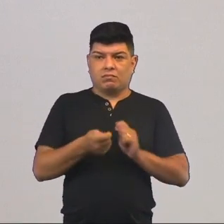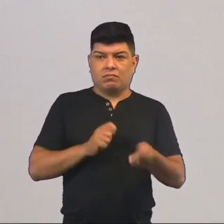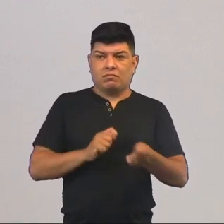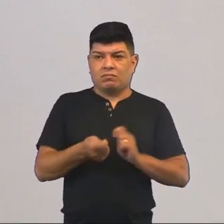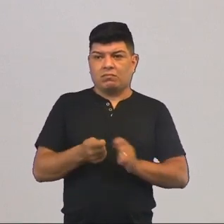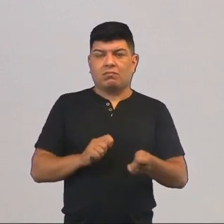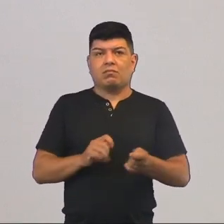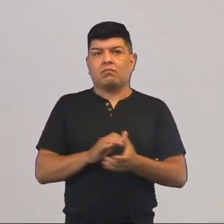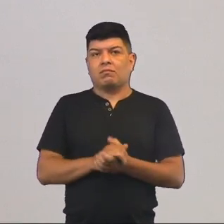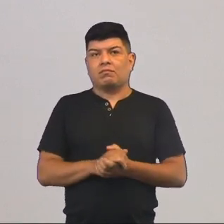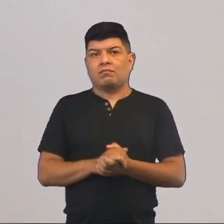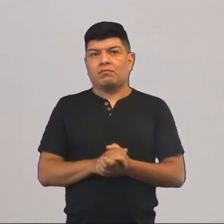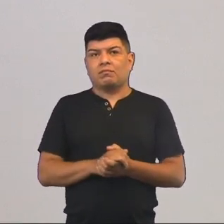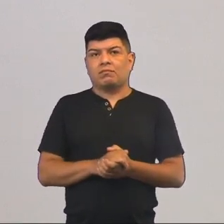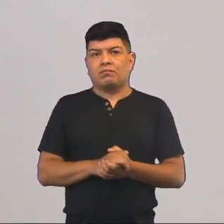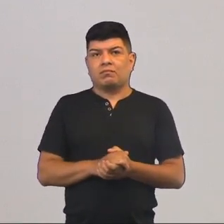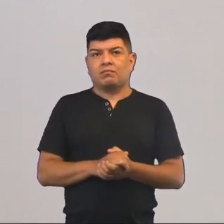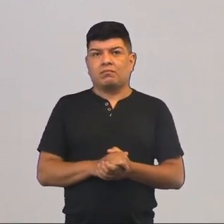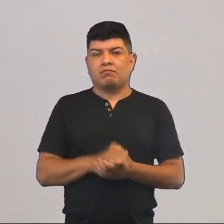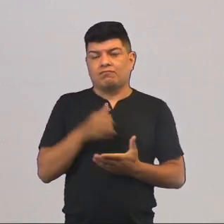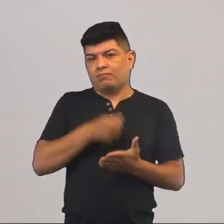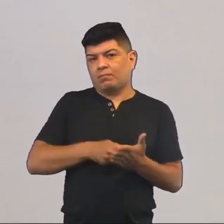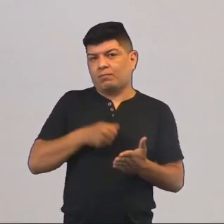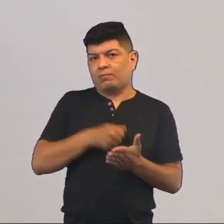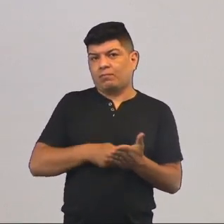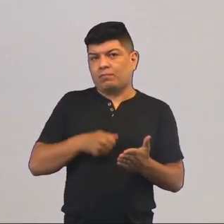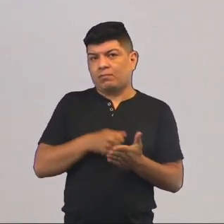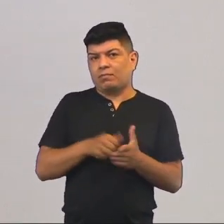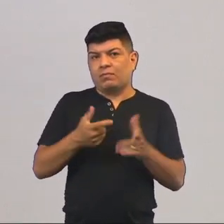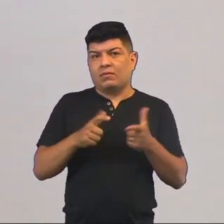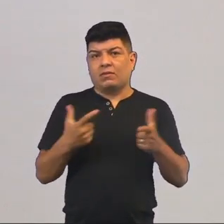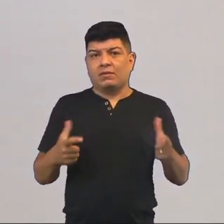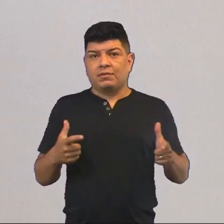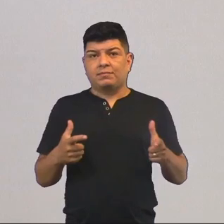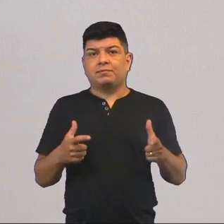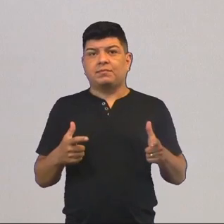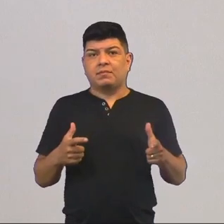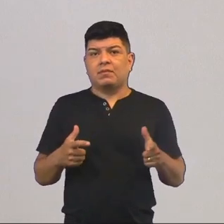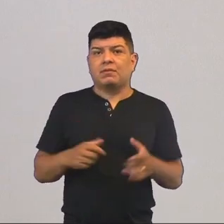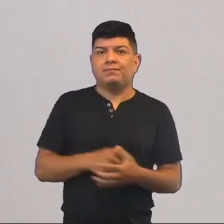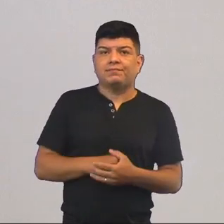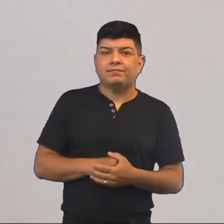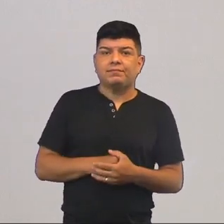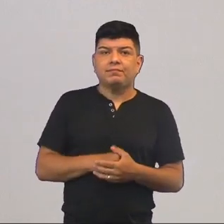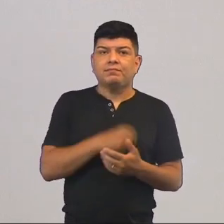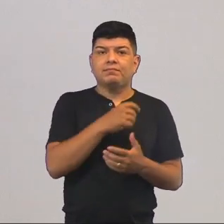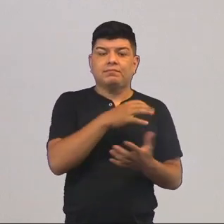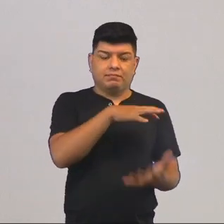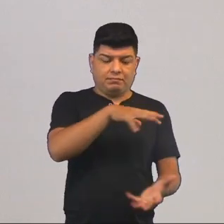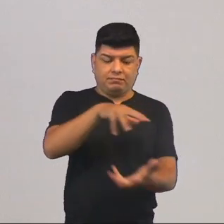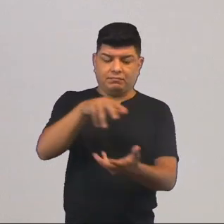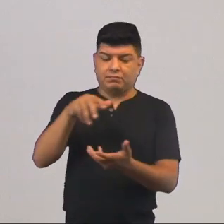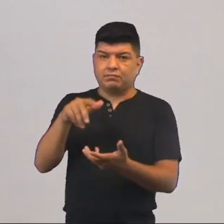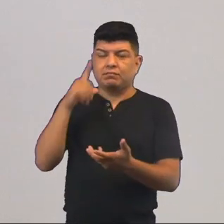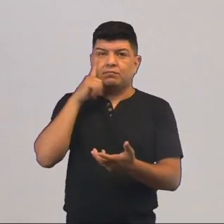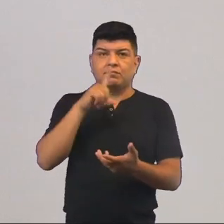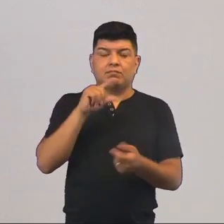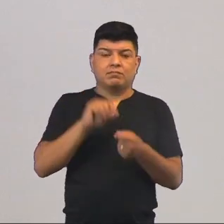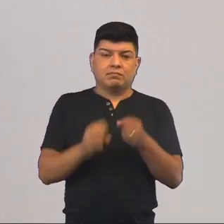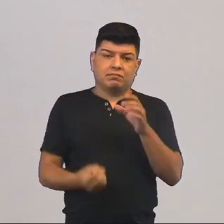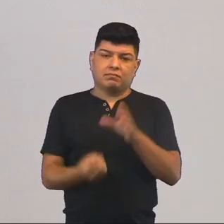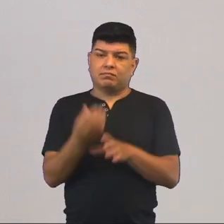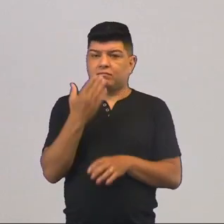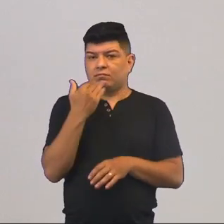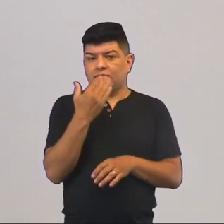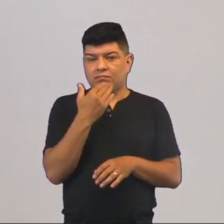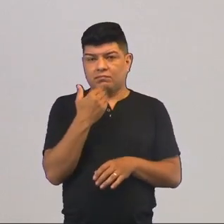que seja obrigatório do crescimento populacional. O planeta é capaz de produzir